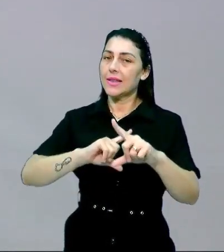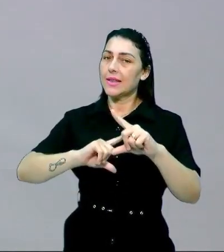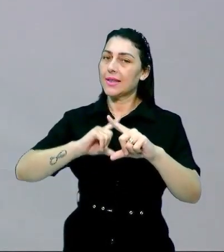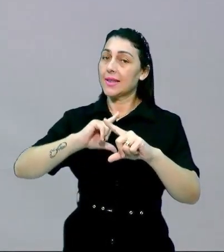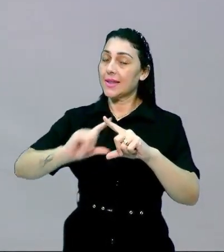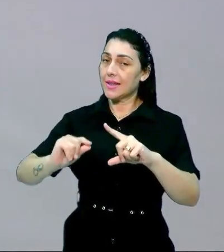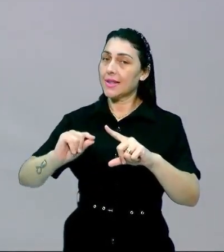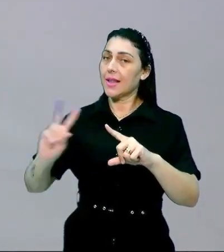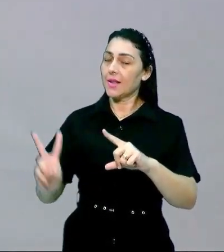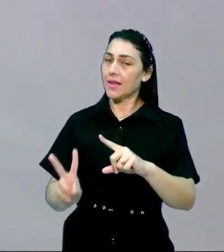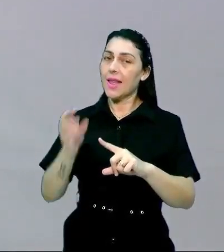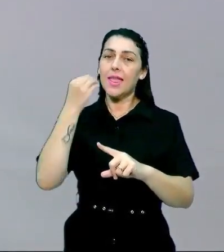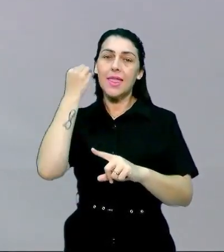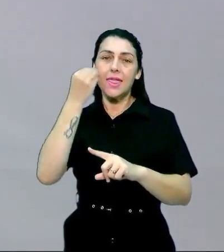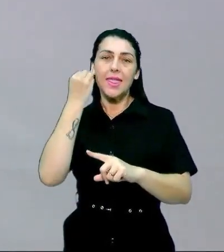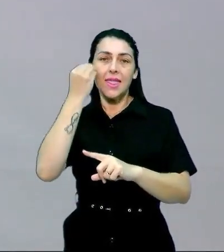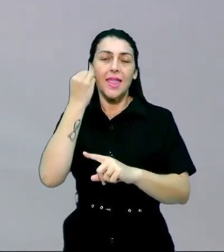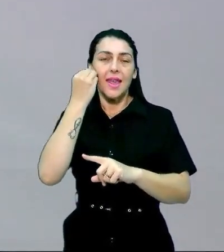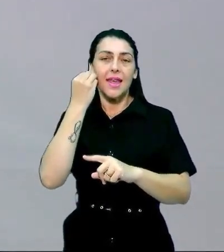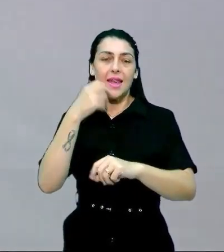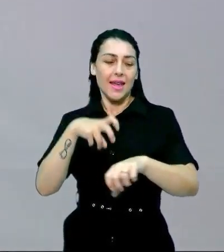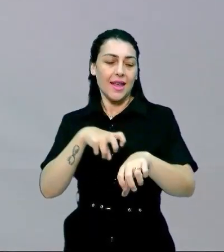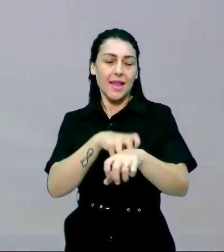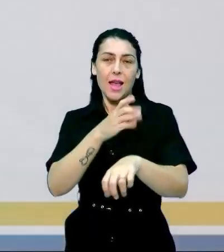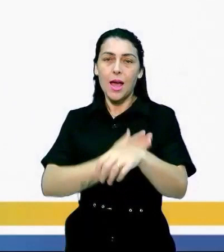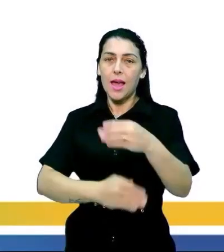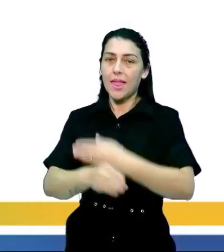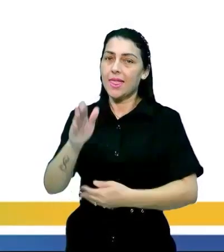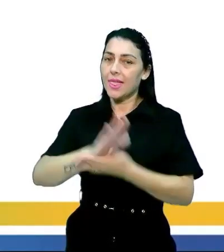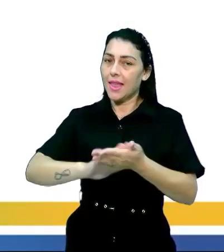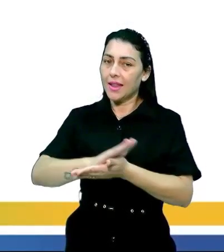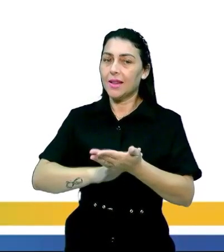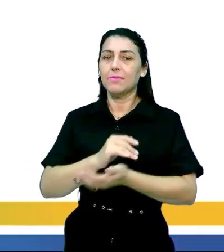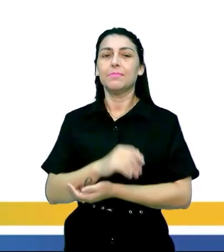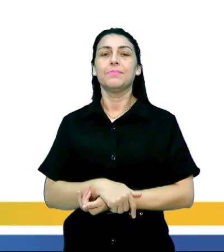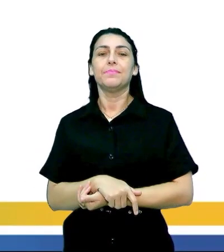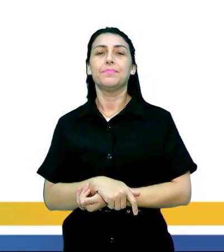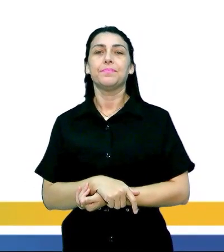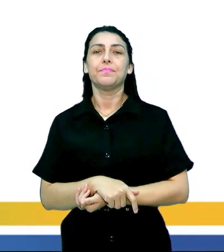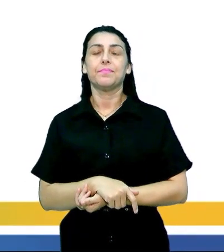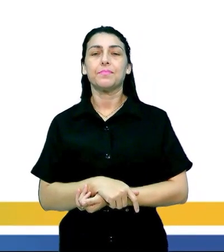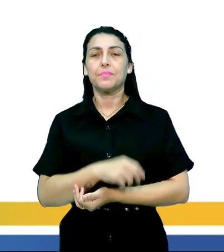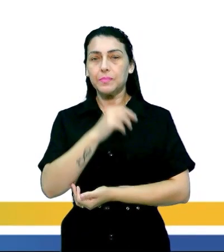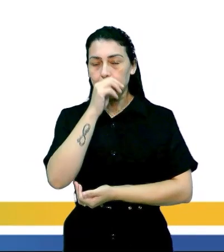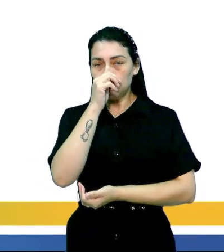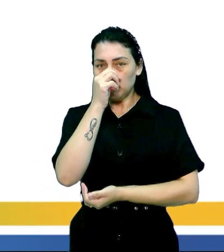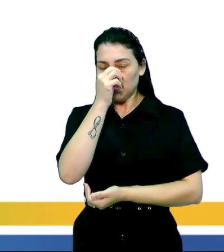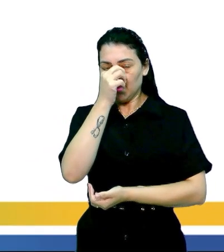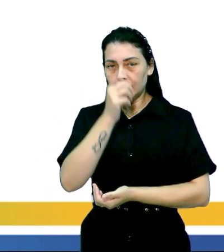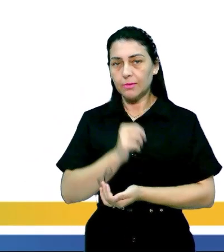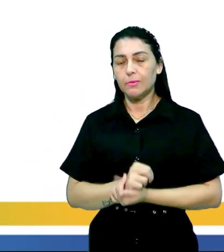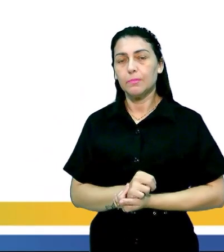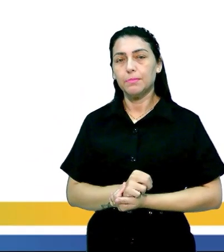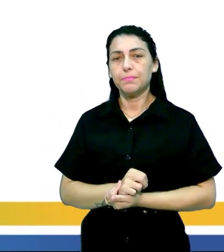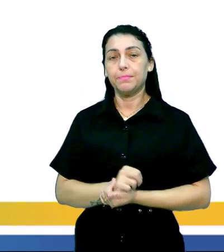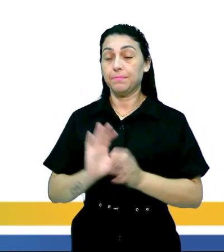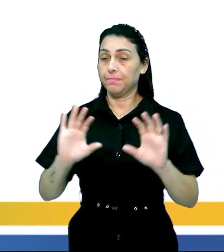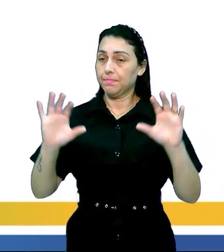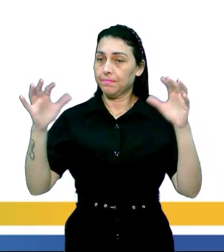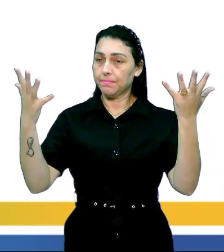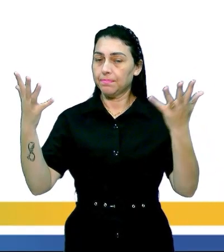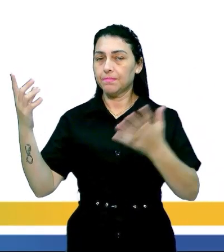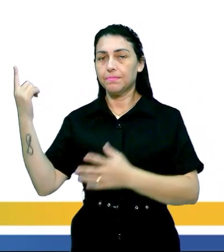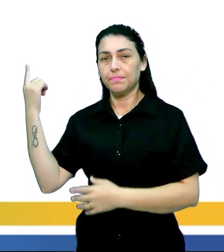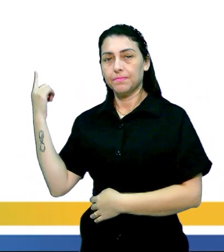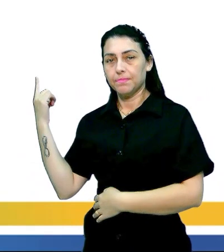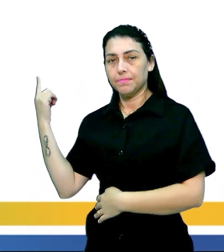leso né e tentar escapar ali sem nenhum ferimento tá então essa festa aí